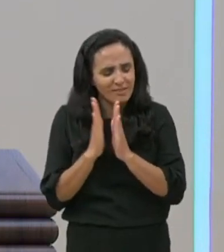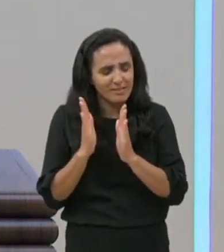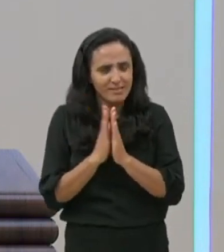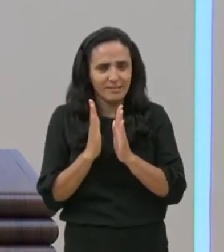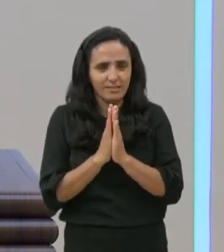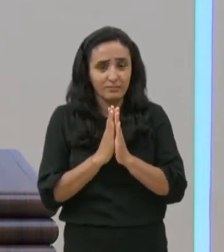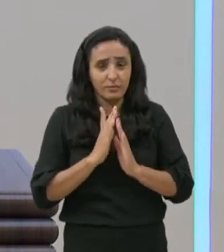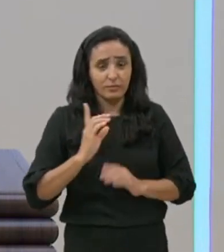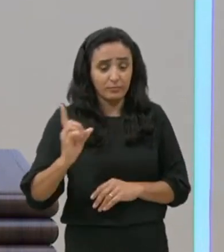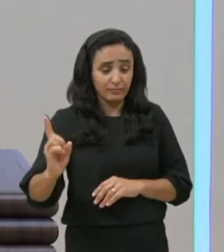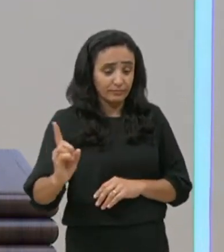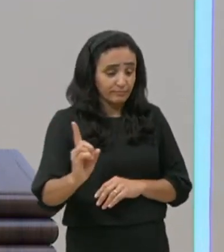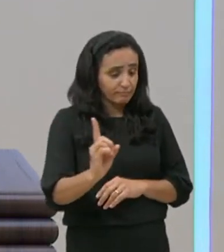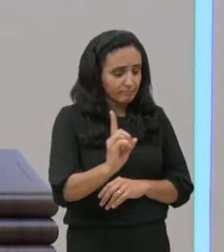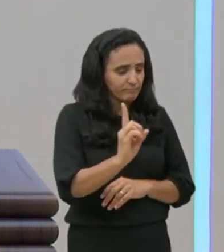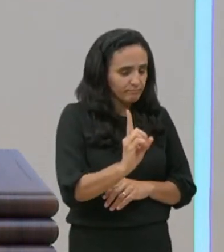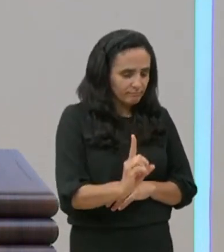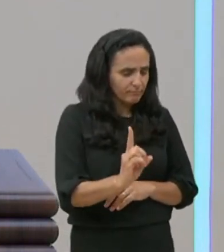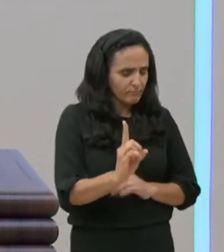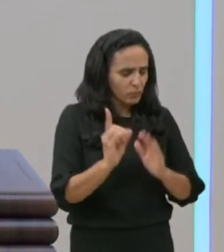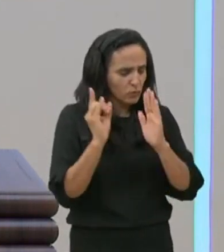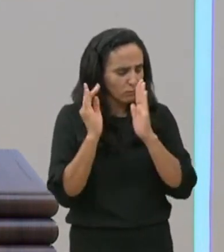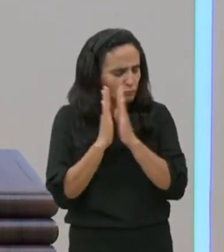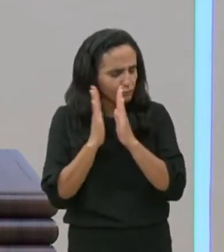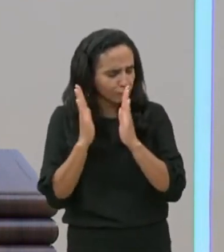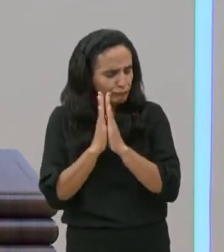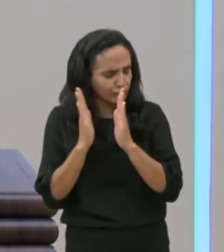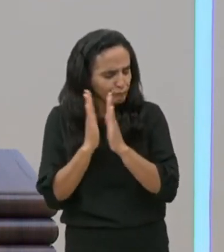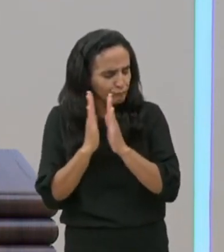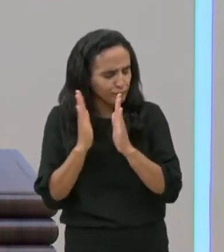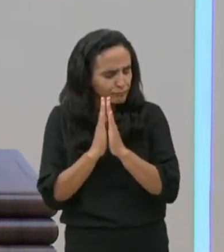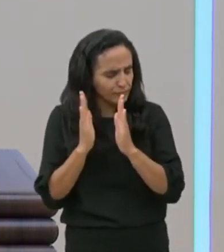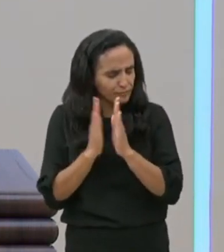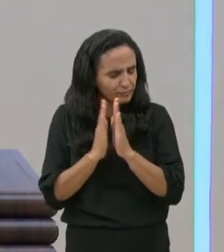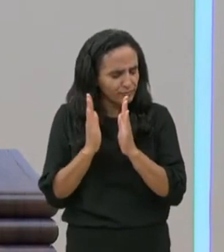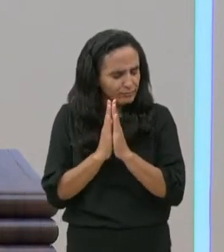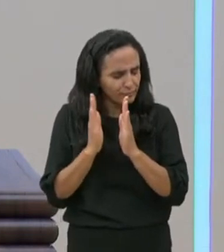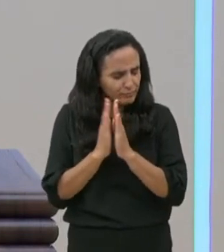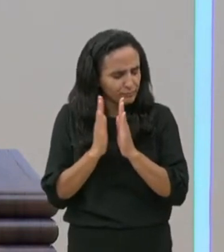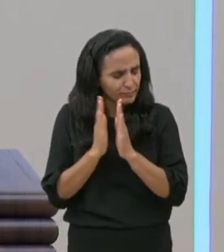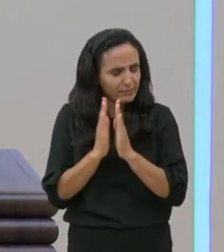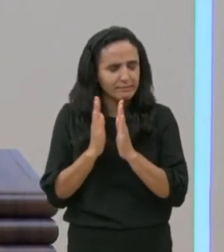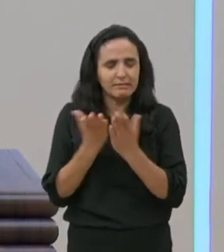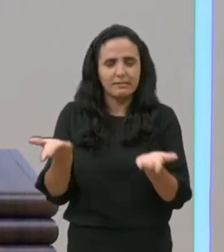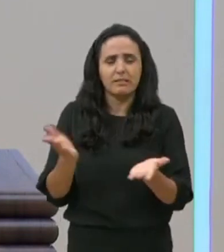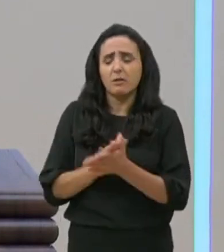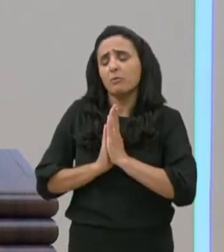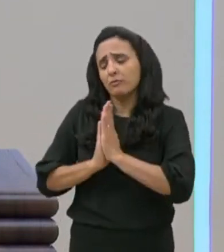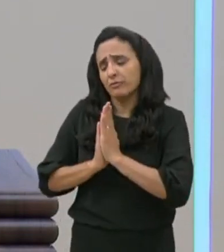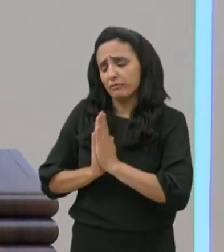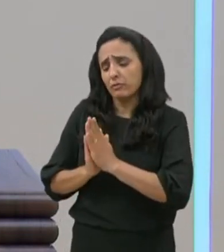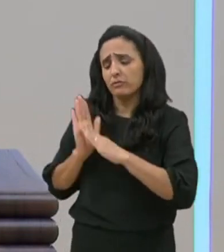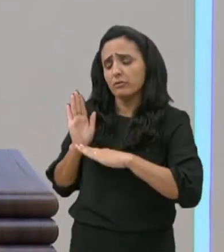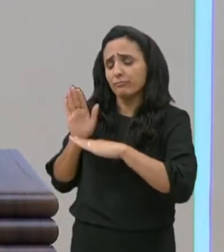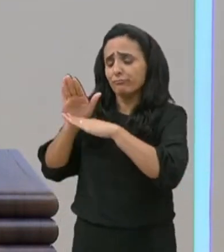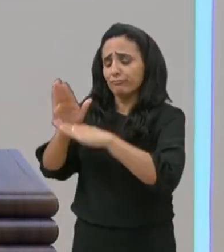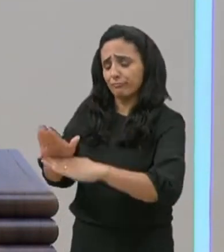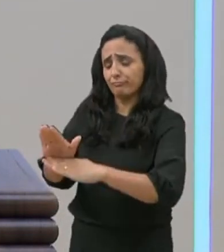intercedeu a Deus, foi, intercedeu ao Senhor Jesus, pelo seu criado.